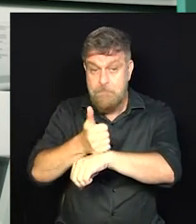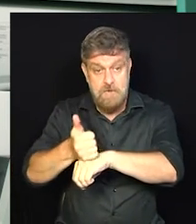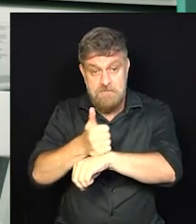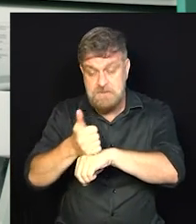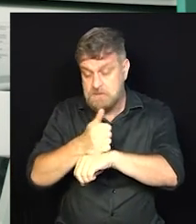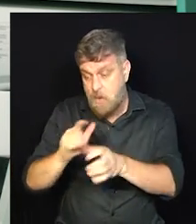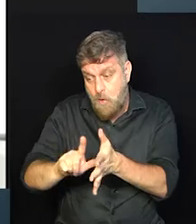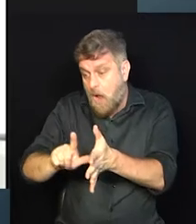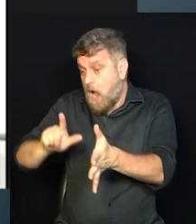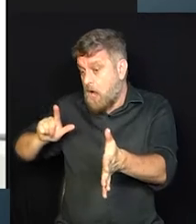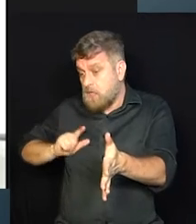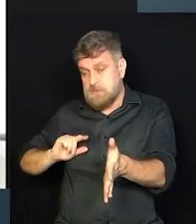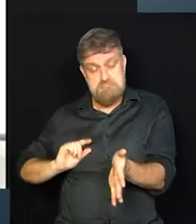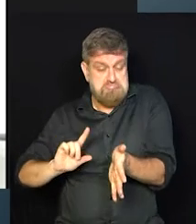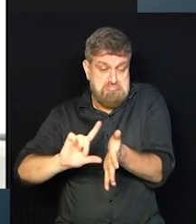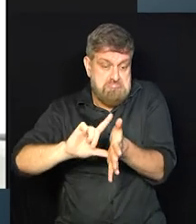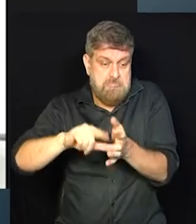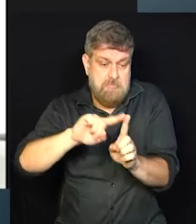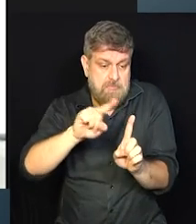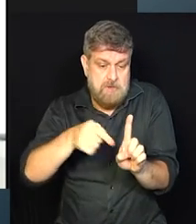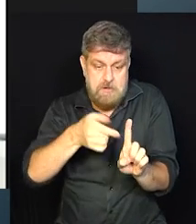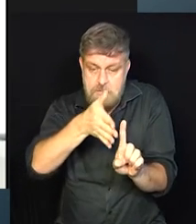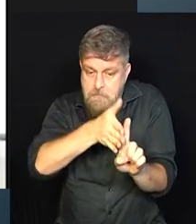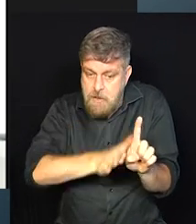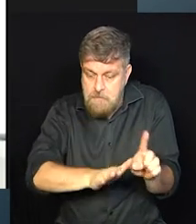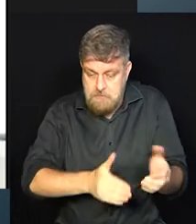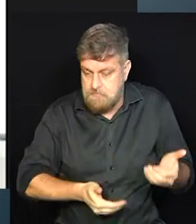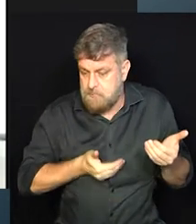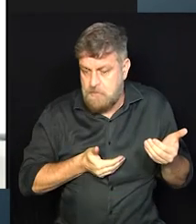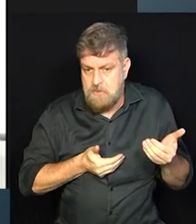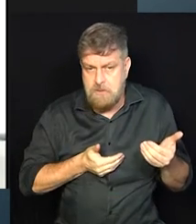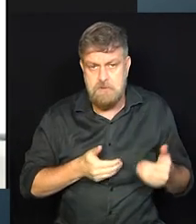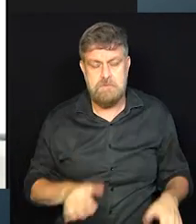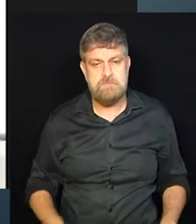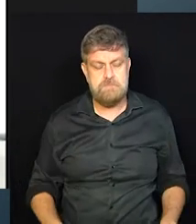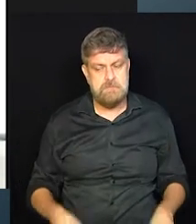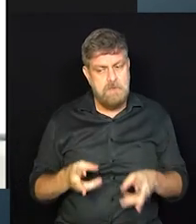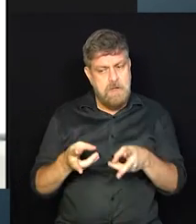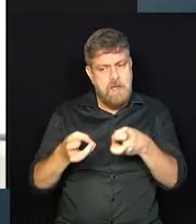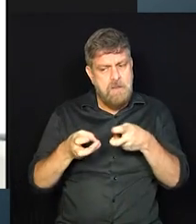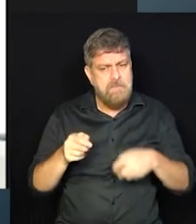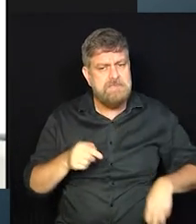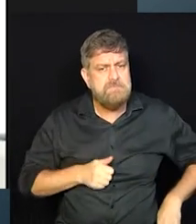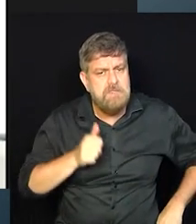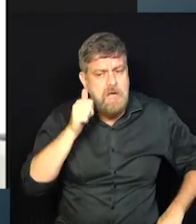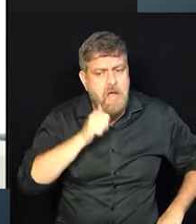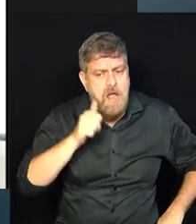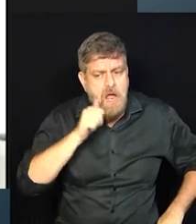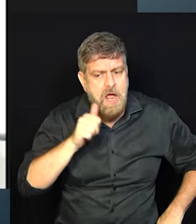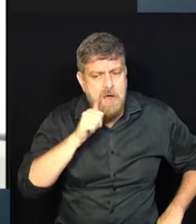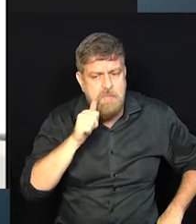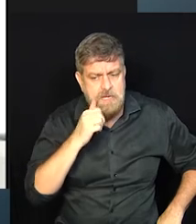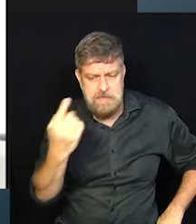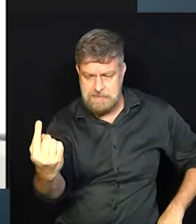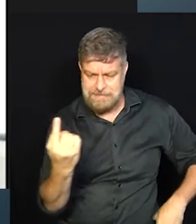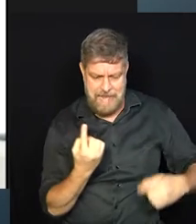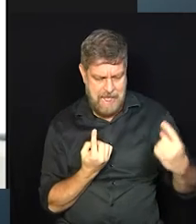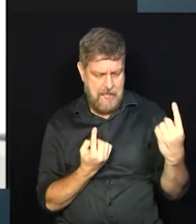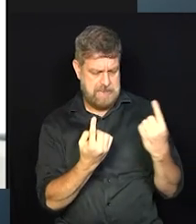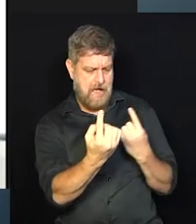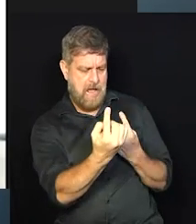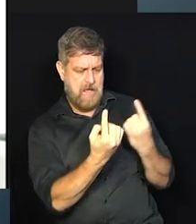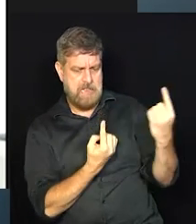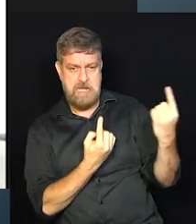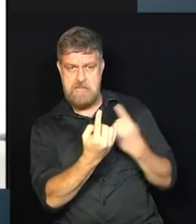seja ela antes ou depois da maternidade. E aí, a gente percebeu que as mulheres que iam nos nossos eventos,